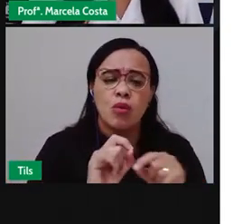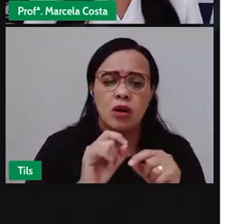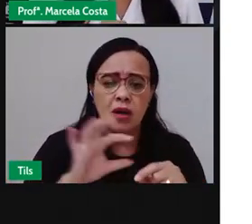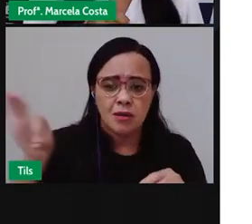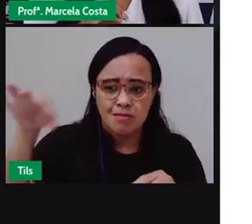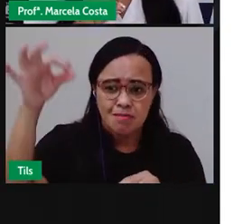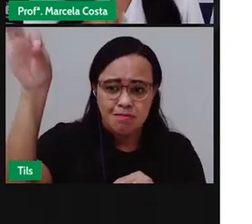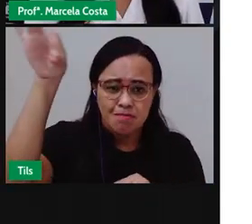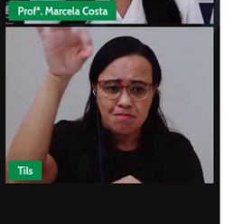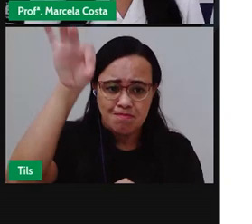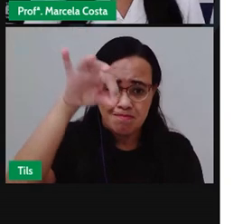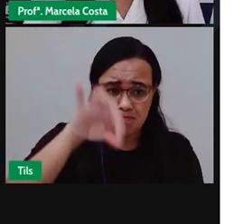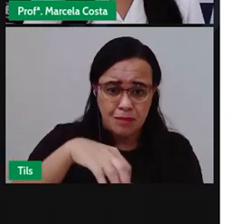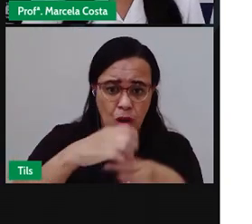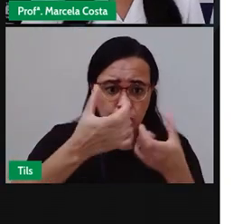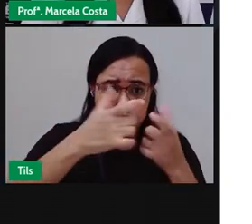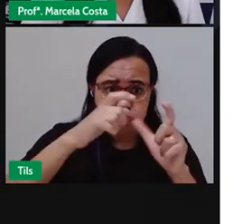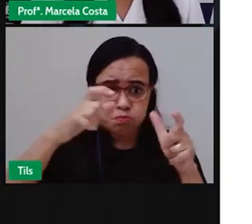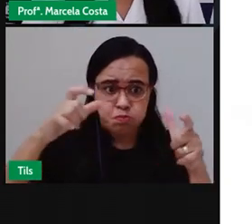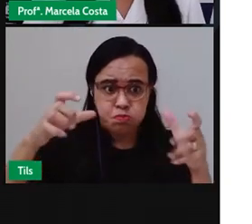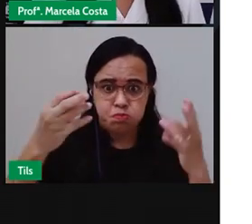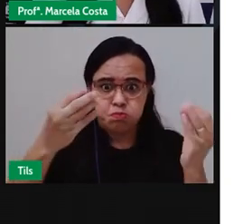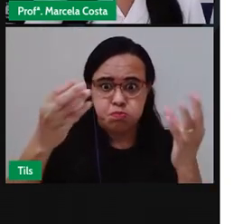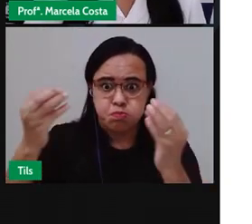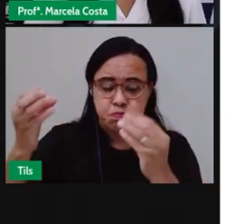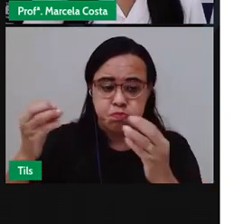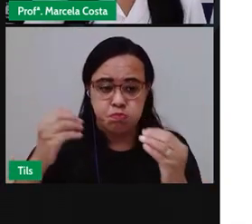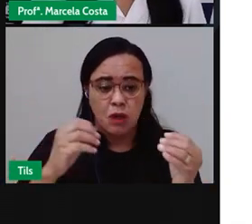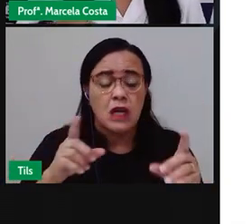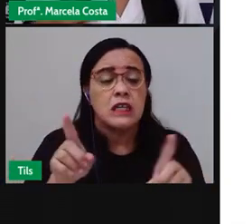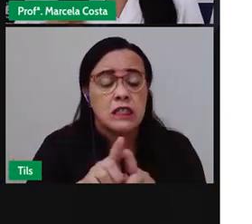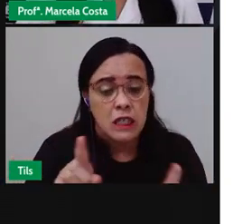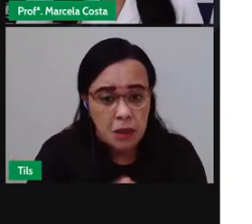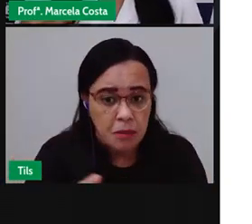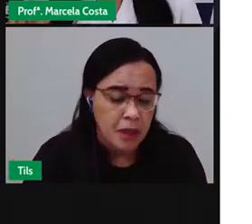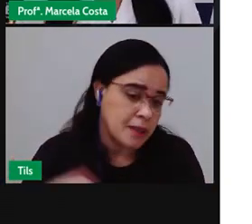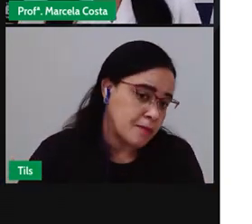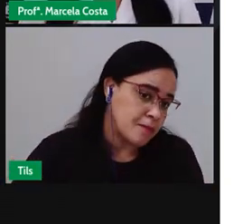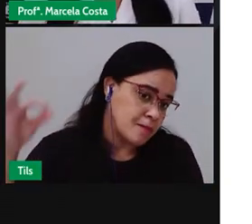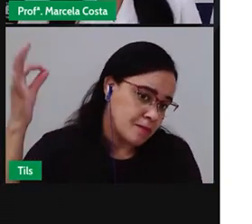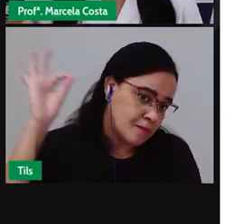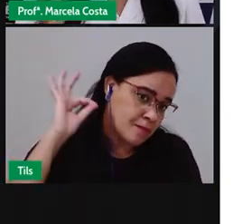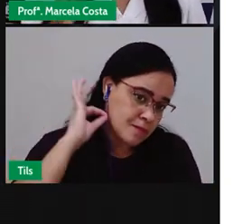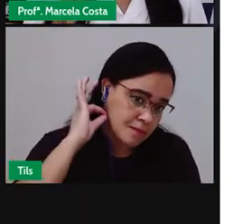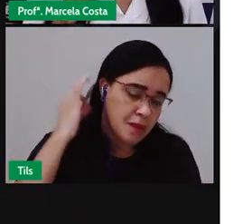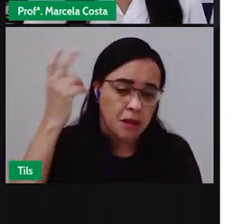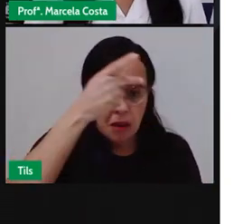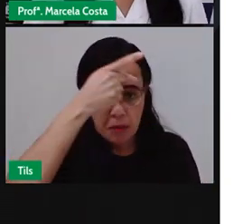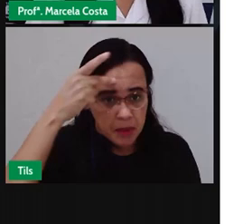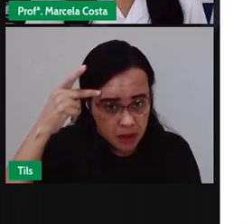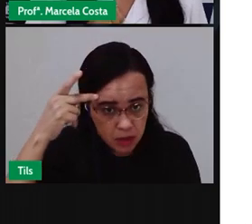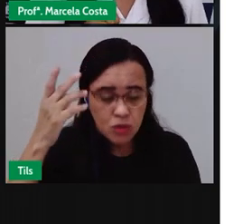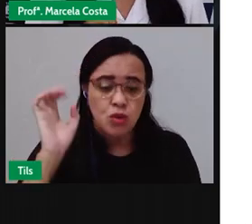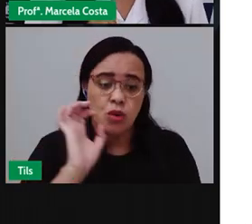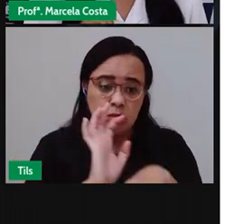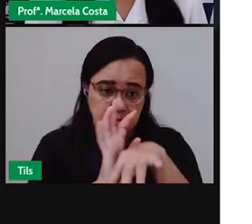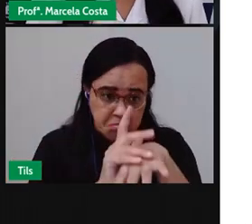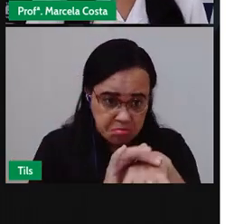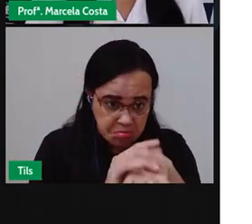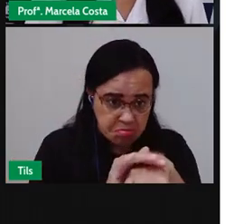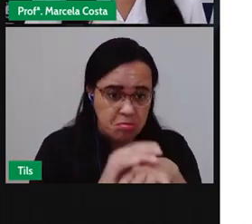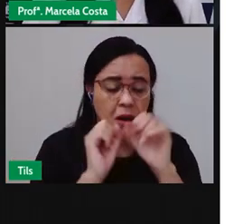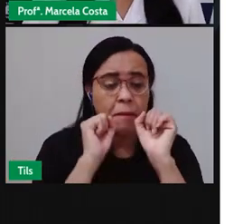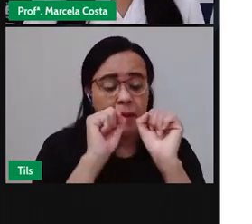mosquito que causa uma doença horrível, que a dengue, ela também transmite outras doenças, ele pode se desenvolver